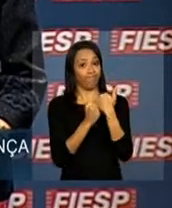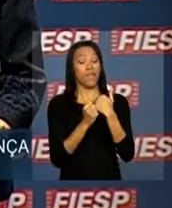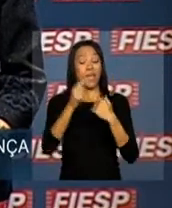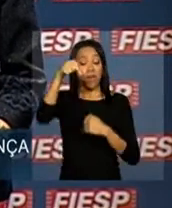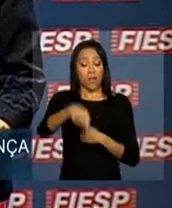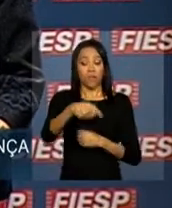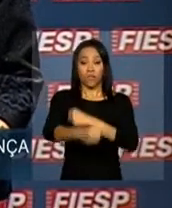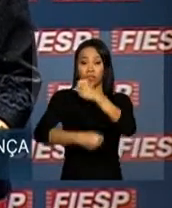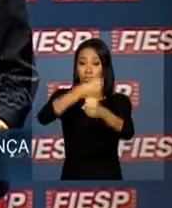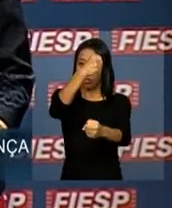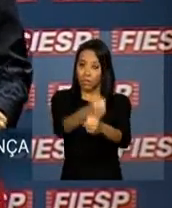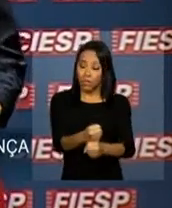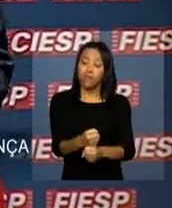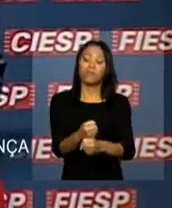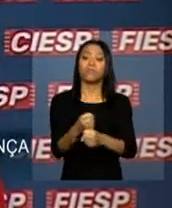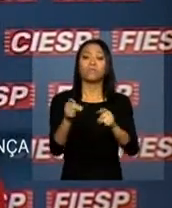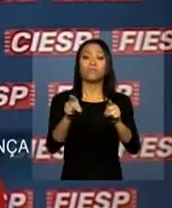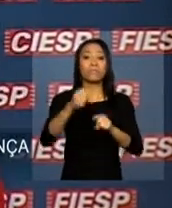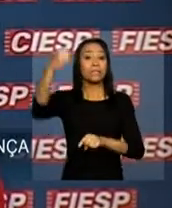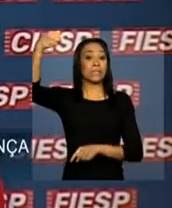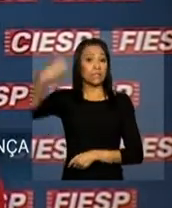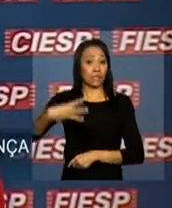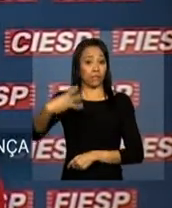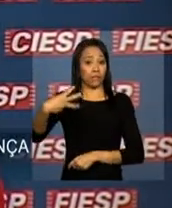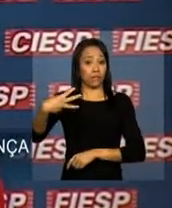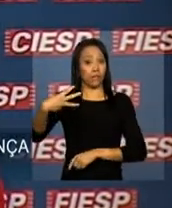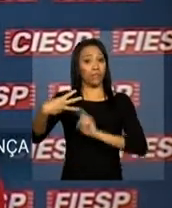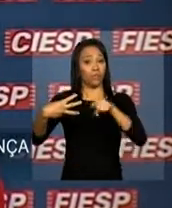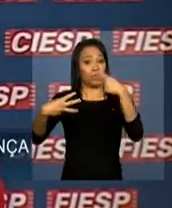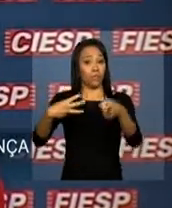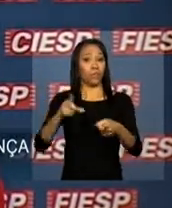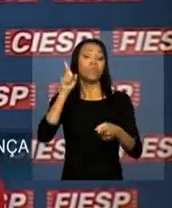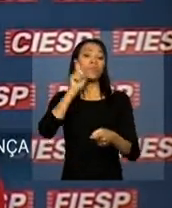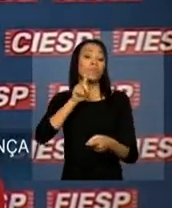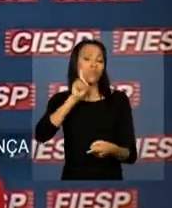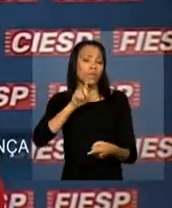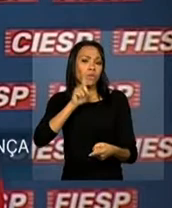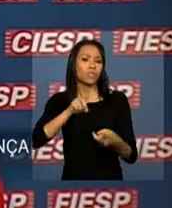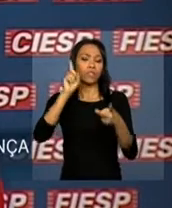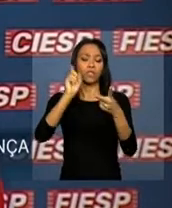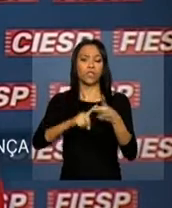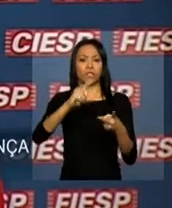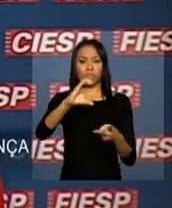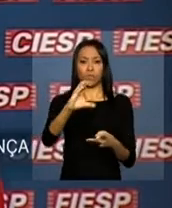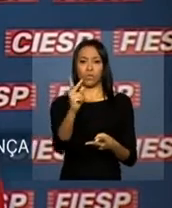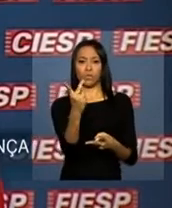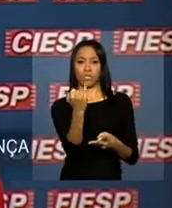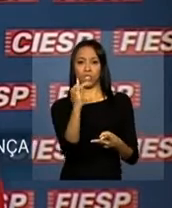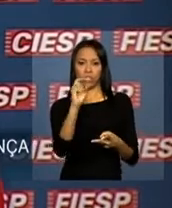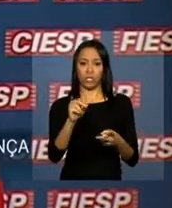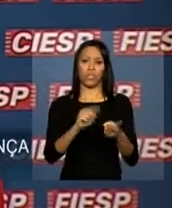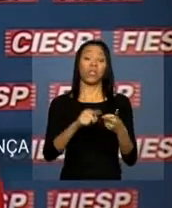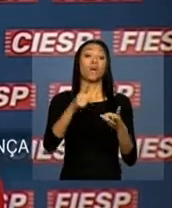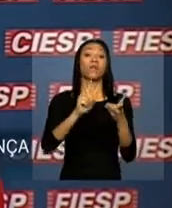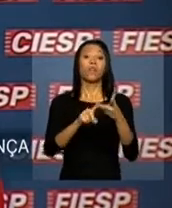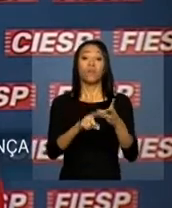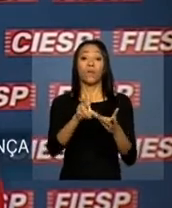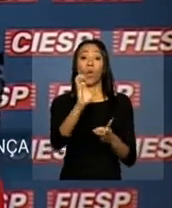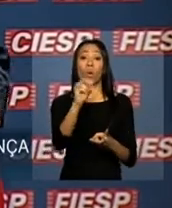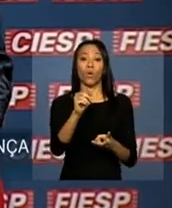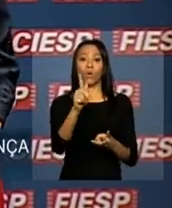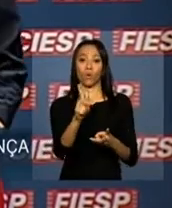ano, o terceiro depois dos Estados Unidos e da China junto com Hong Kong. A França